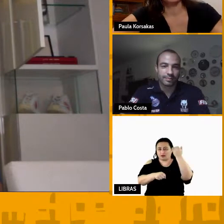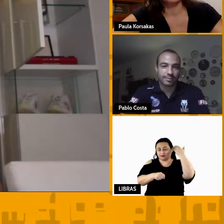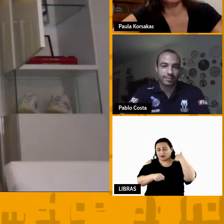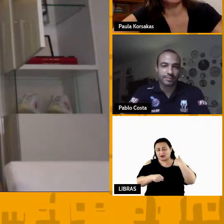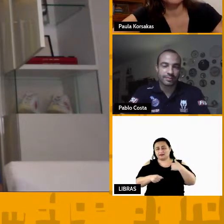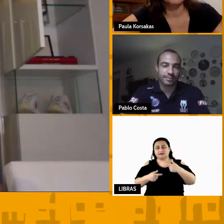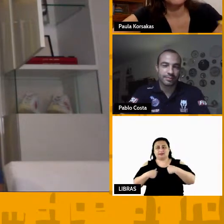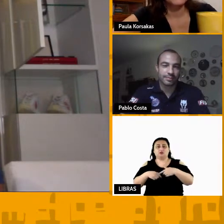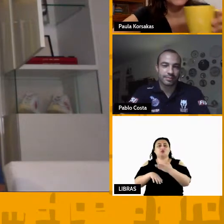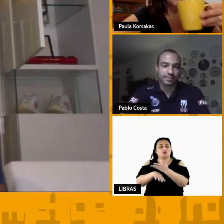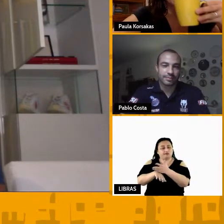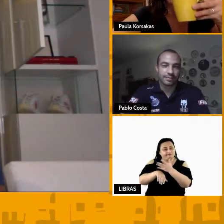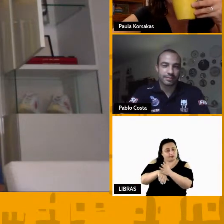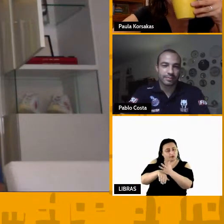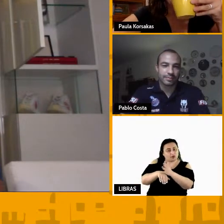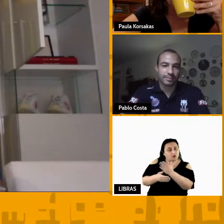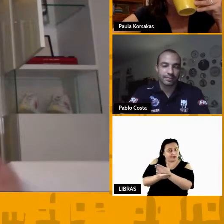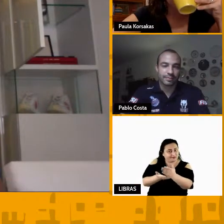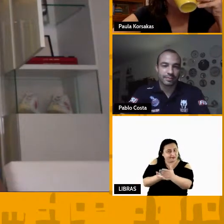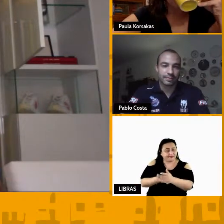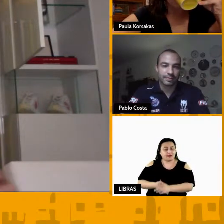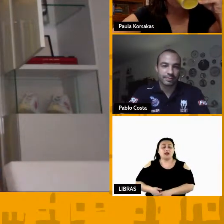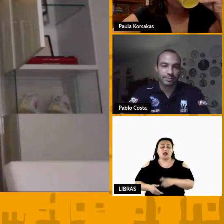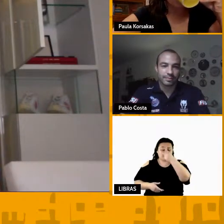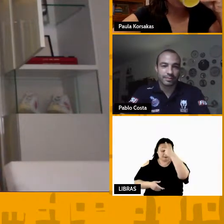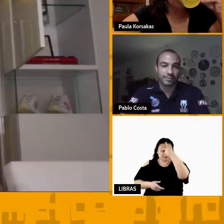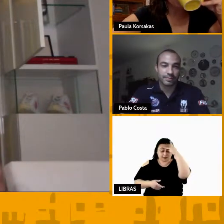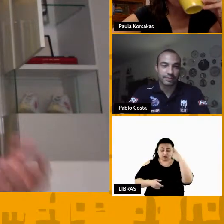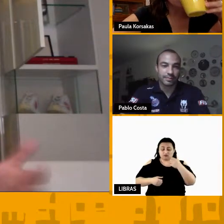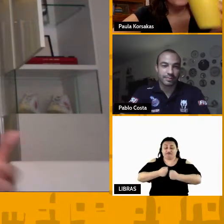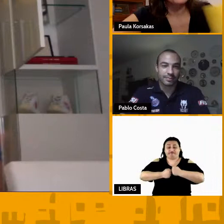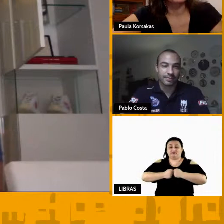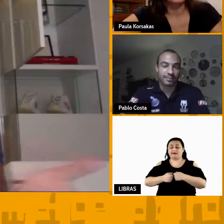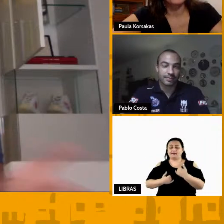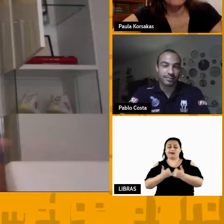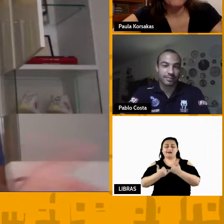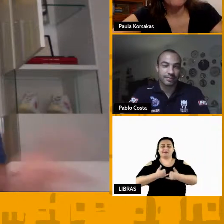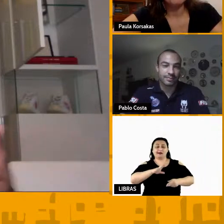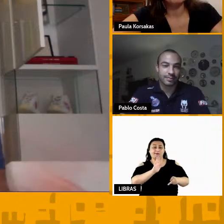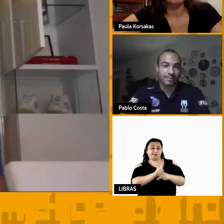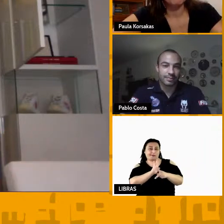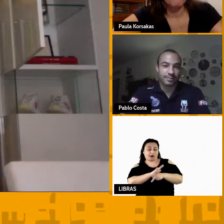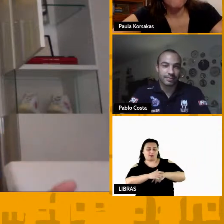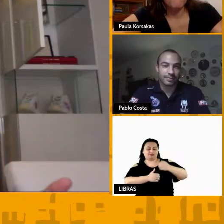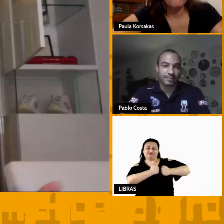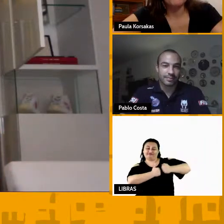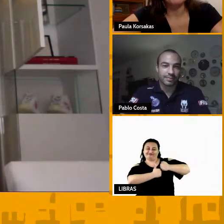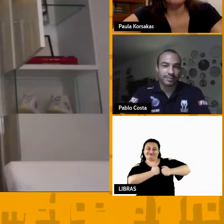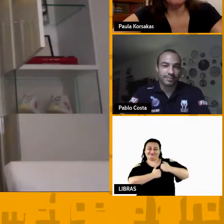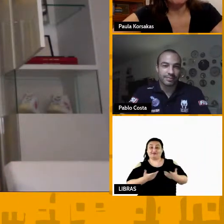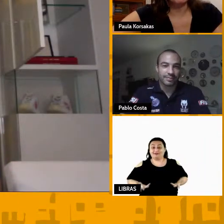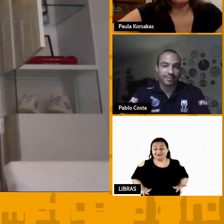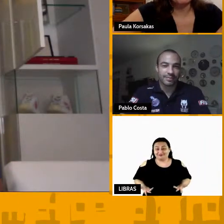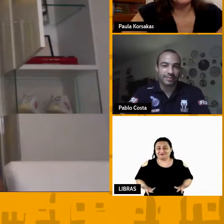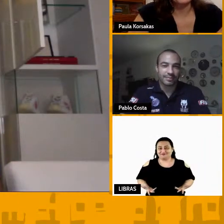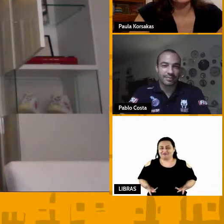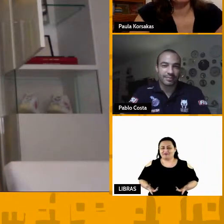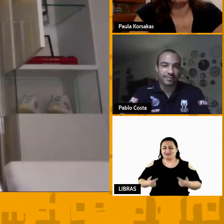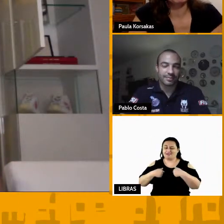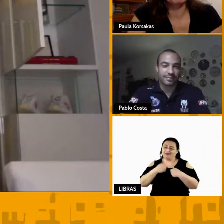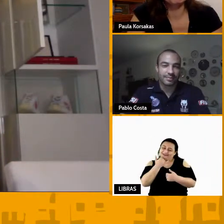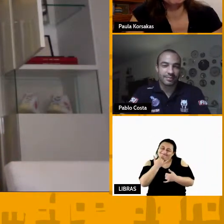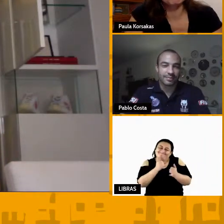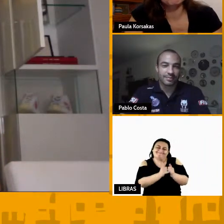comecei sendo técnico, de jogador chegar fazendo um tipo de brincadeira que é própria de jogador pra jogador. E eu falar,